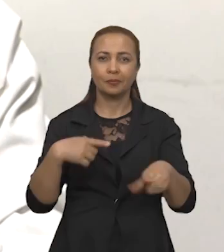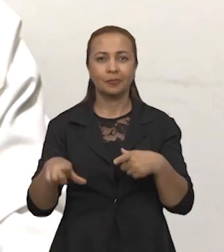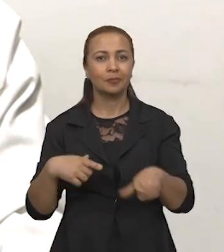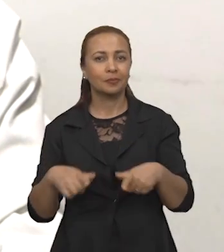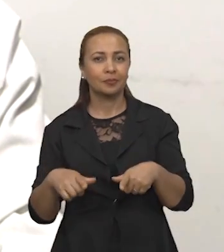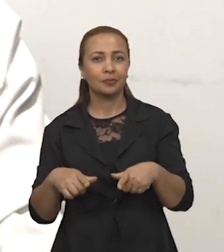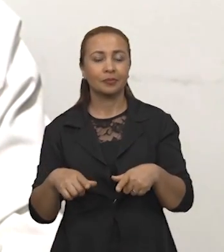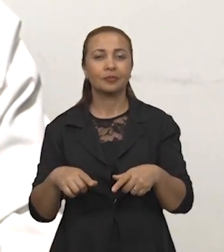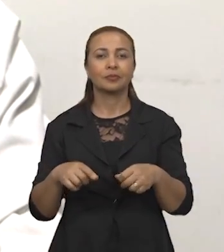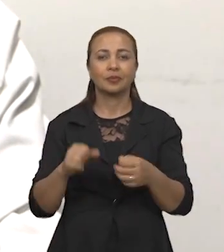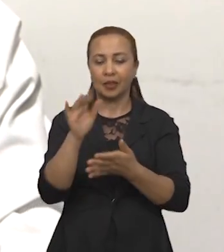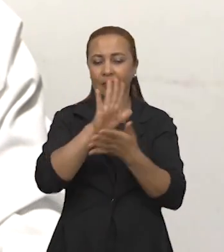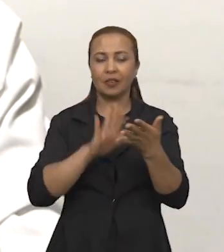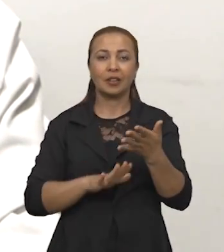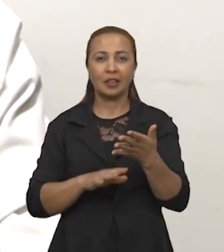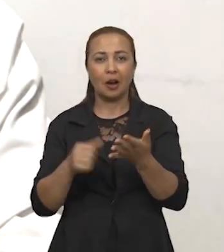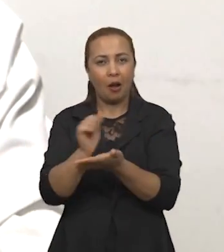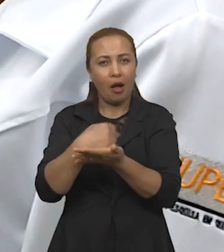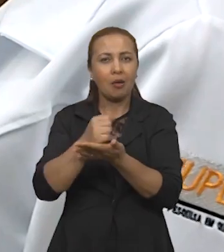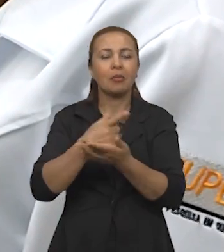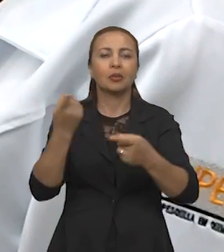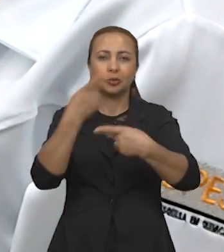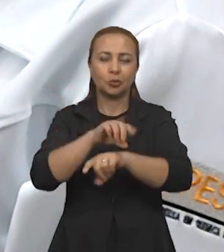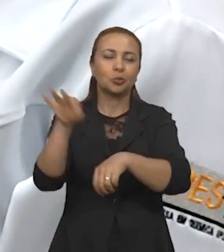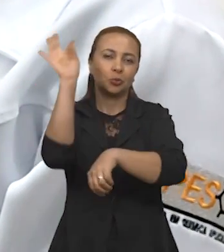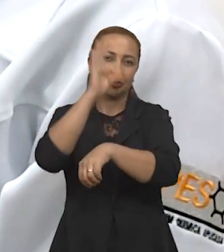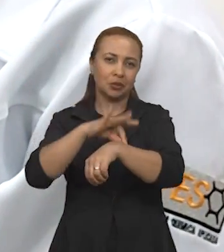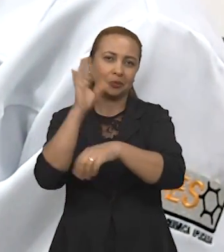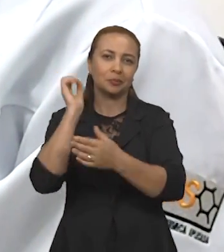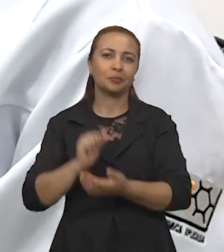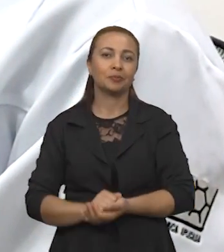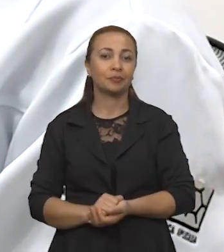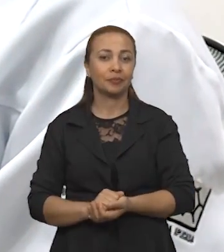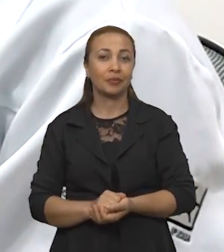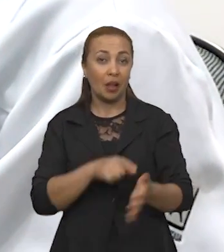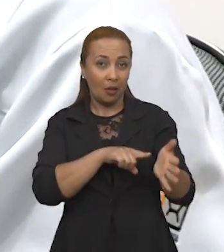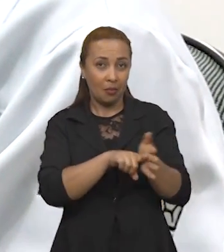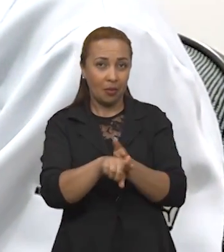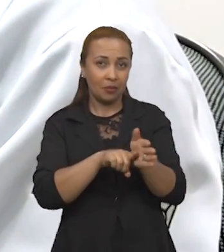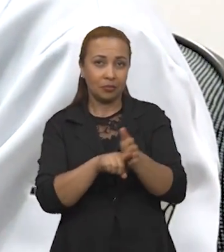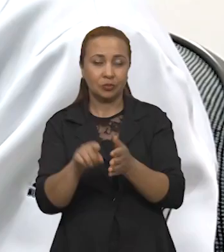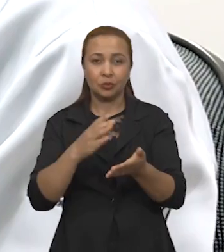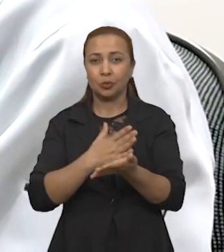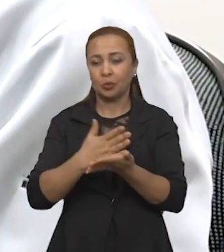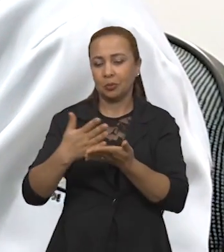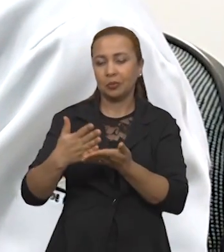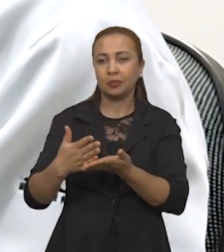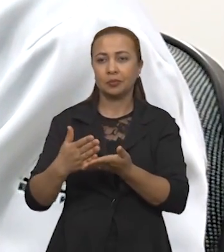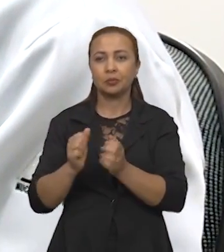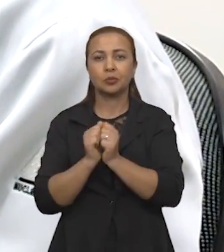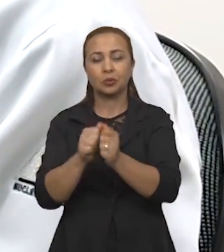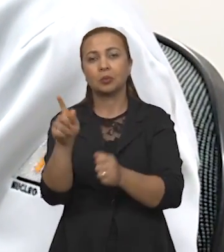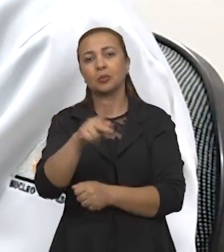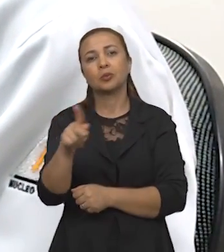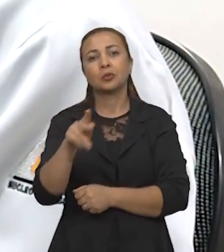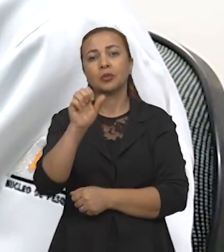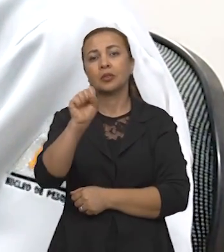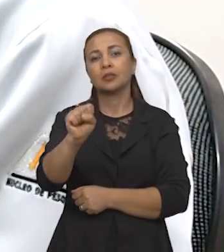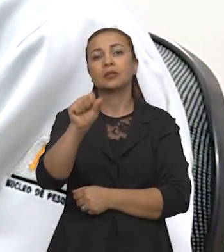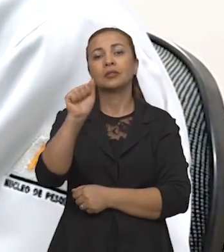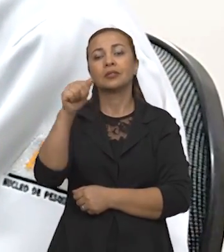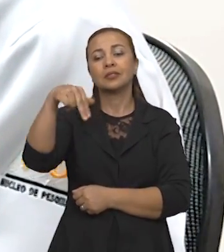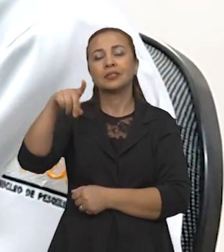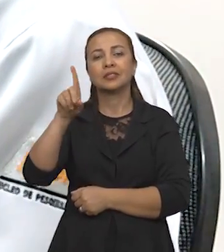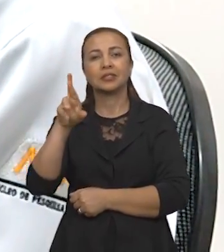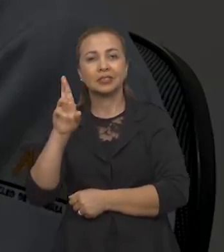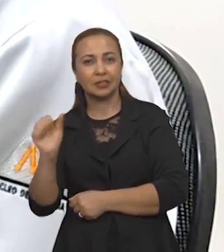com avaliação inseticida. Essas pesquisas, elas foram iniciadas, né? Com a professora Sandra Lúcia,